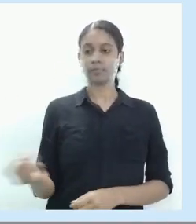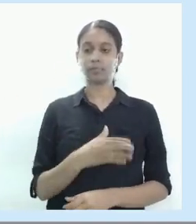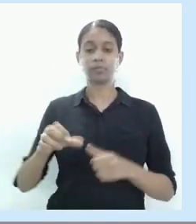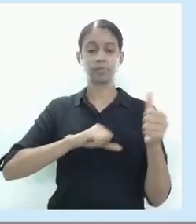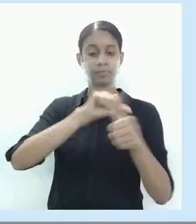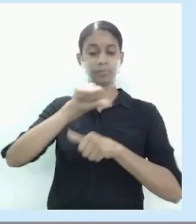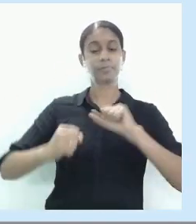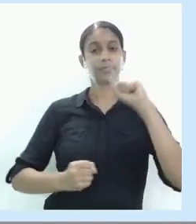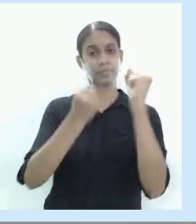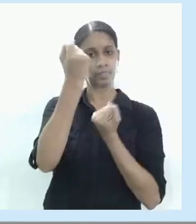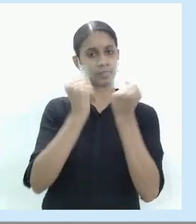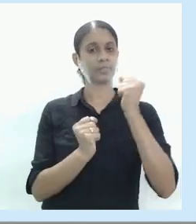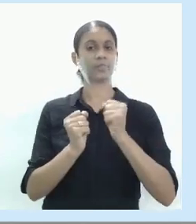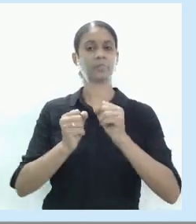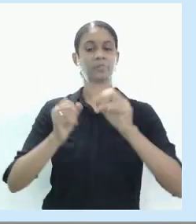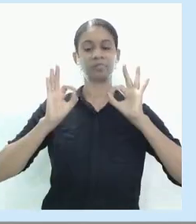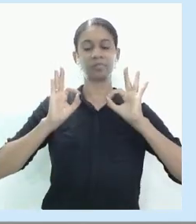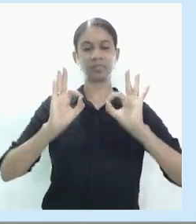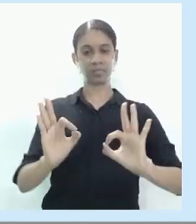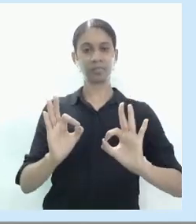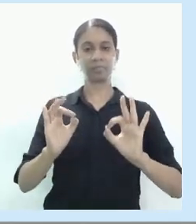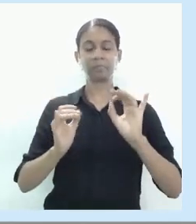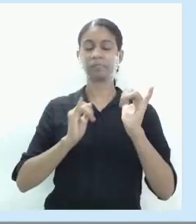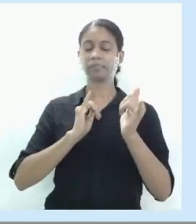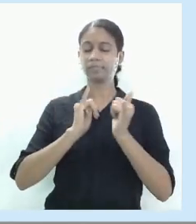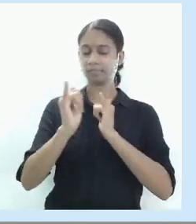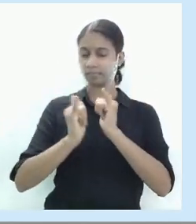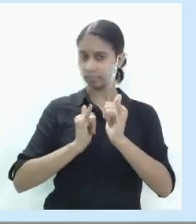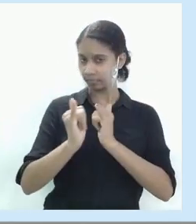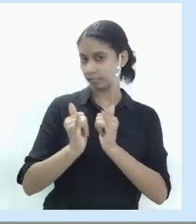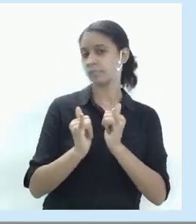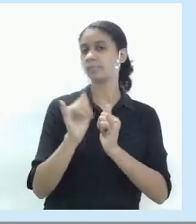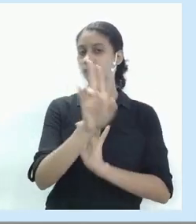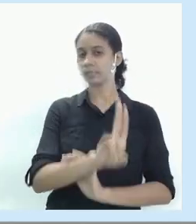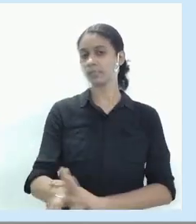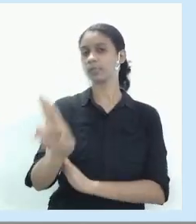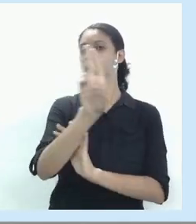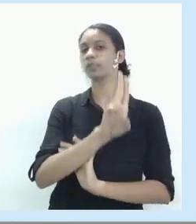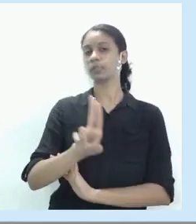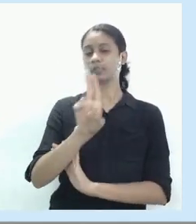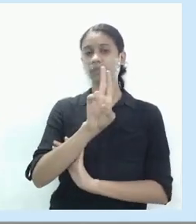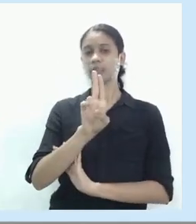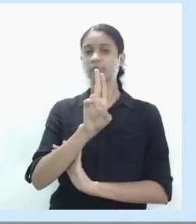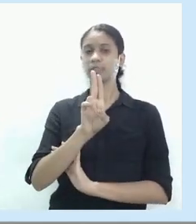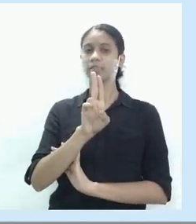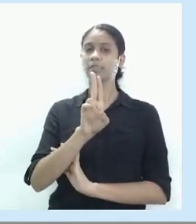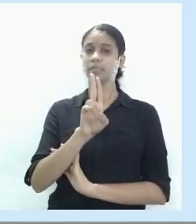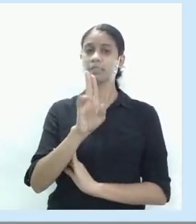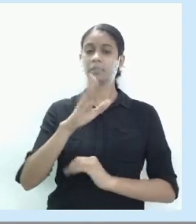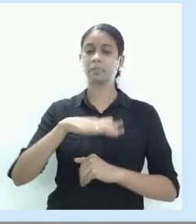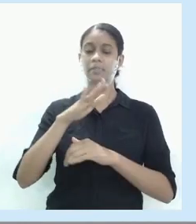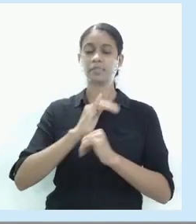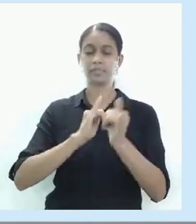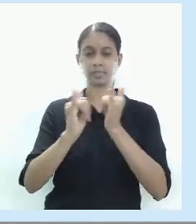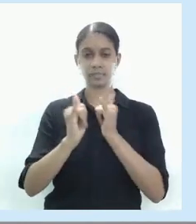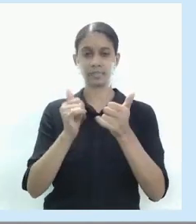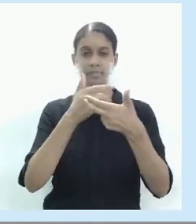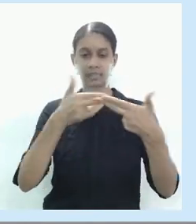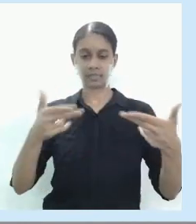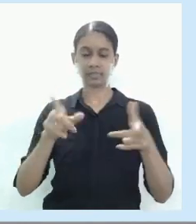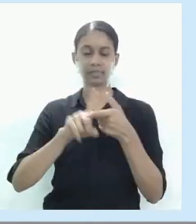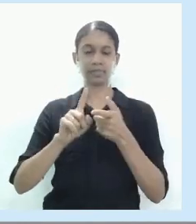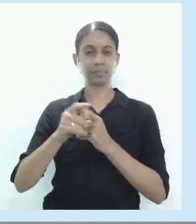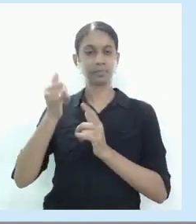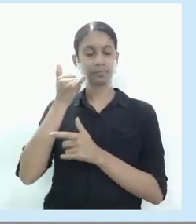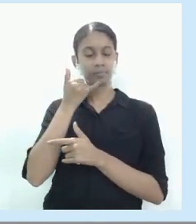altamente qualificada e informatizada através da intensificação da internet das coisas e das telecomunicações